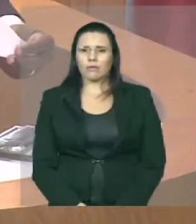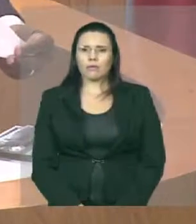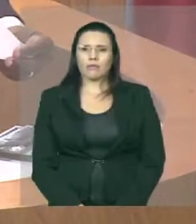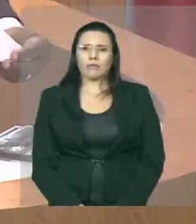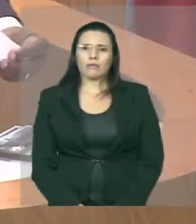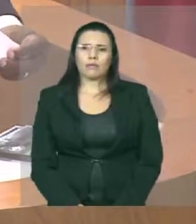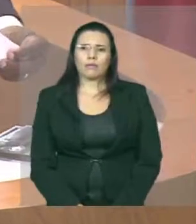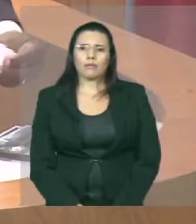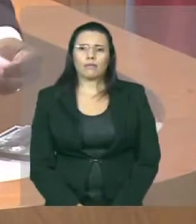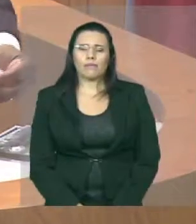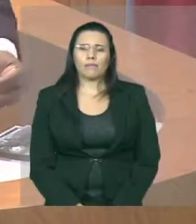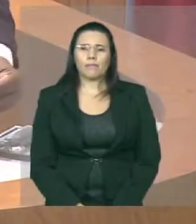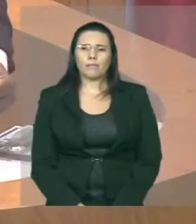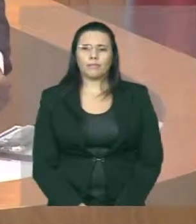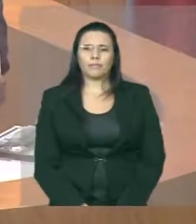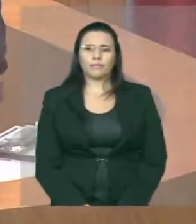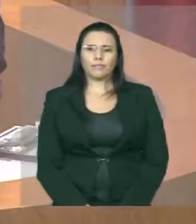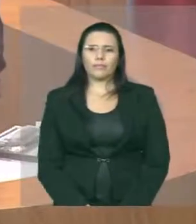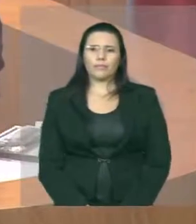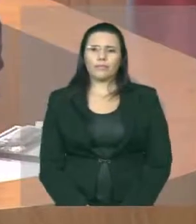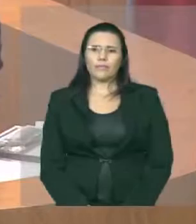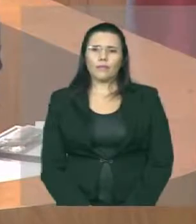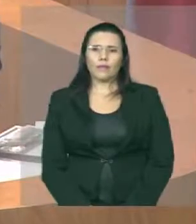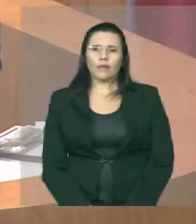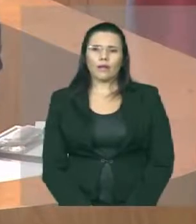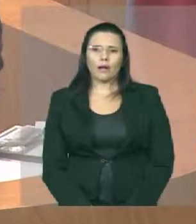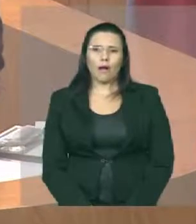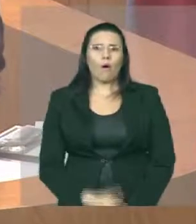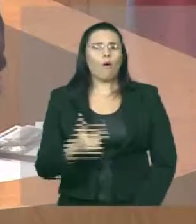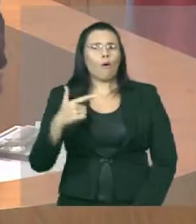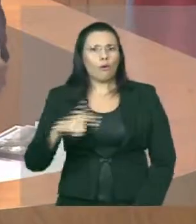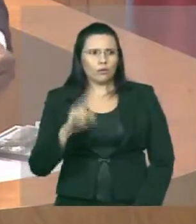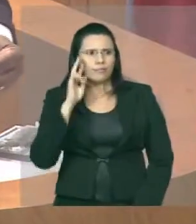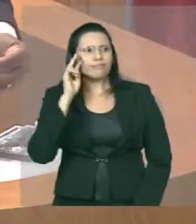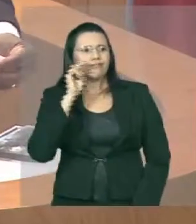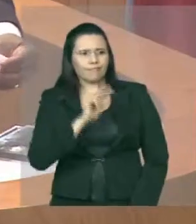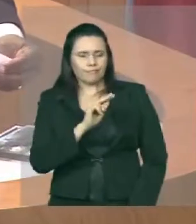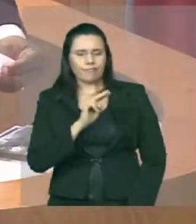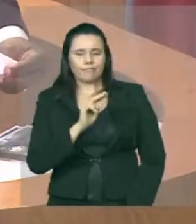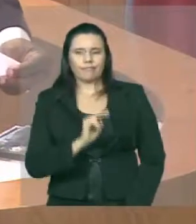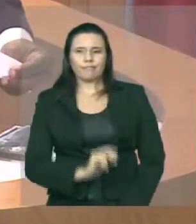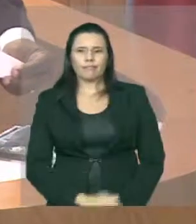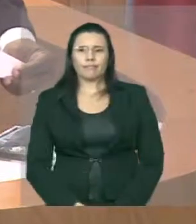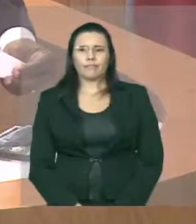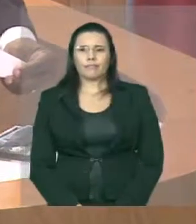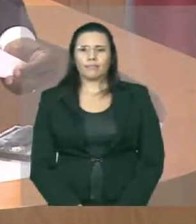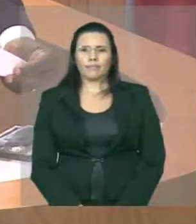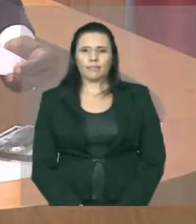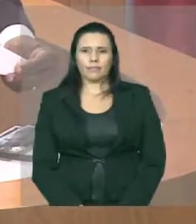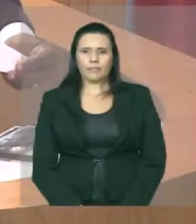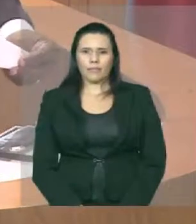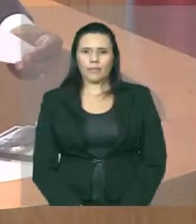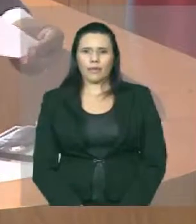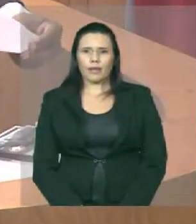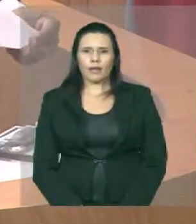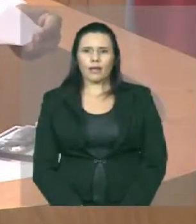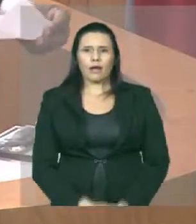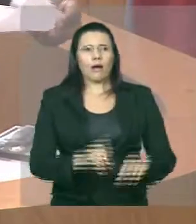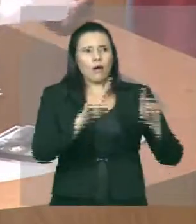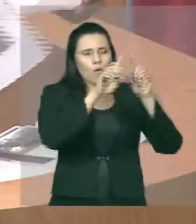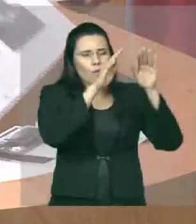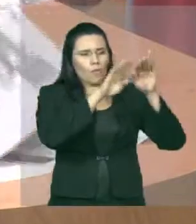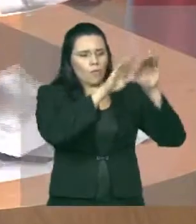esta aqui é o armário de lado do destacamento.